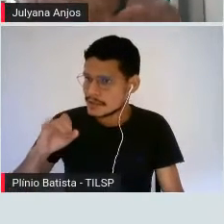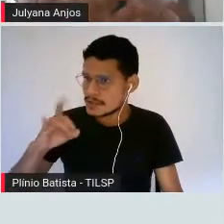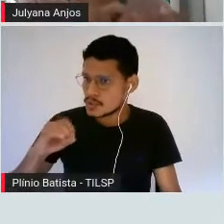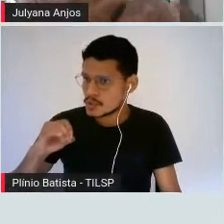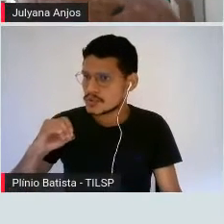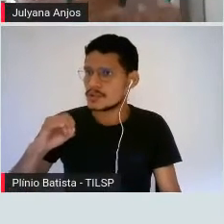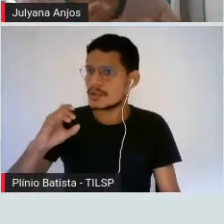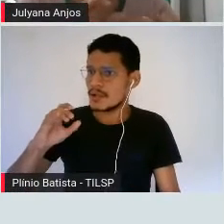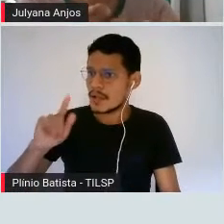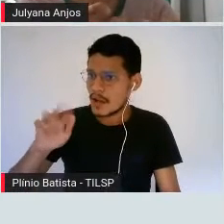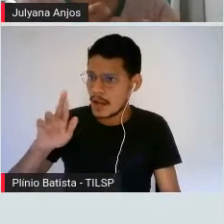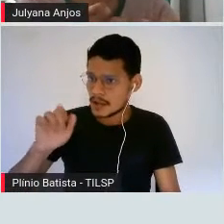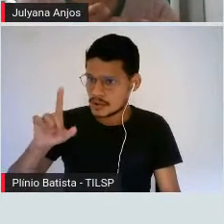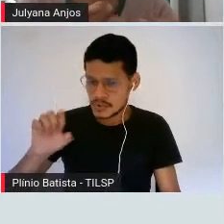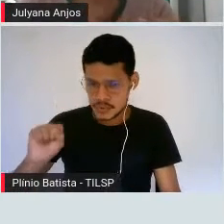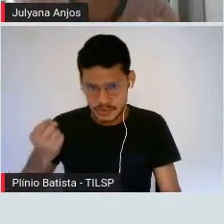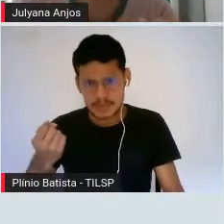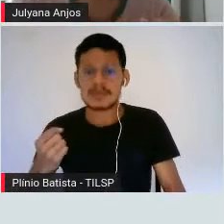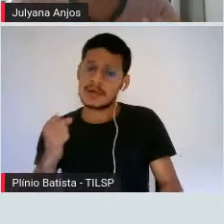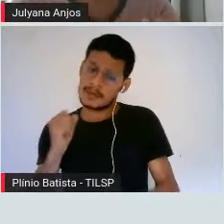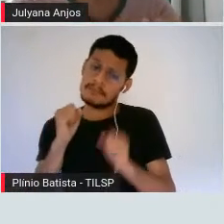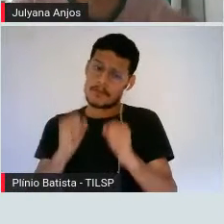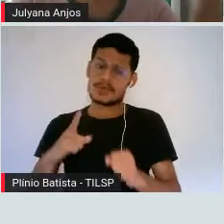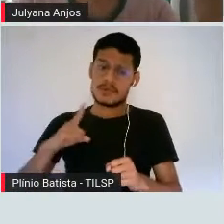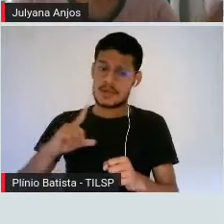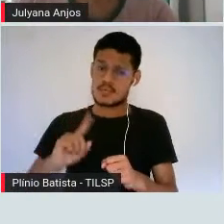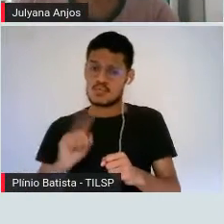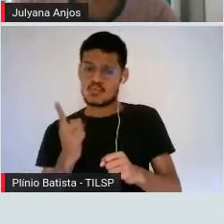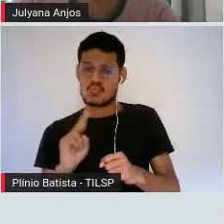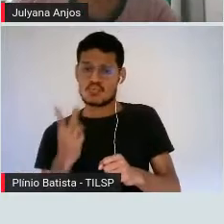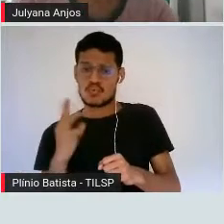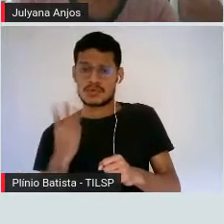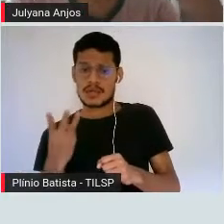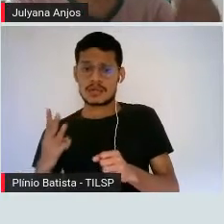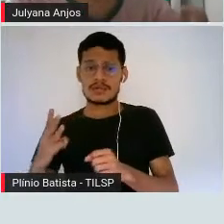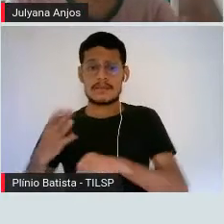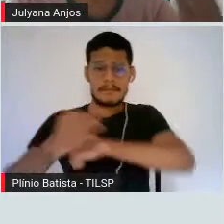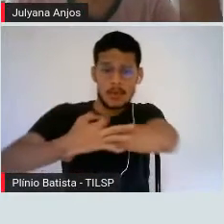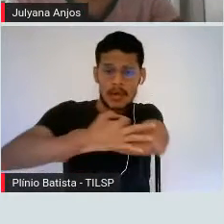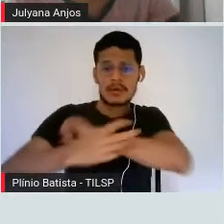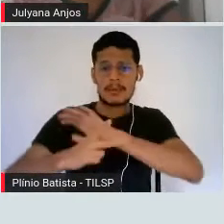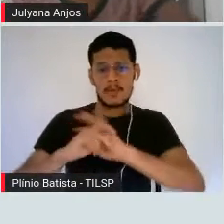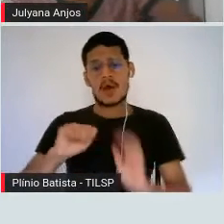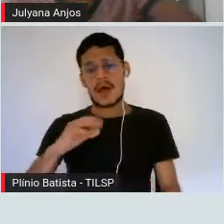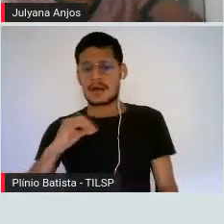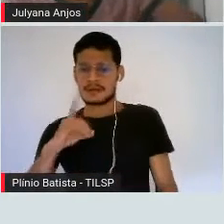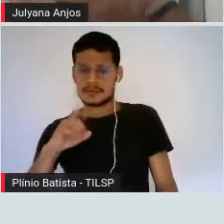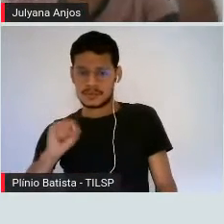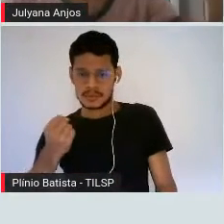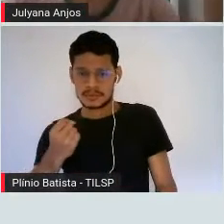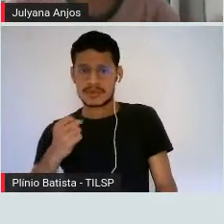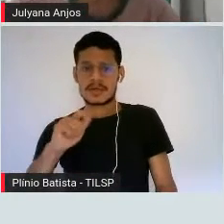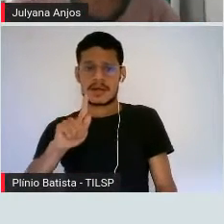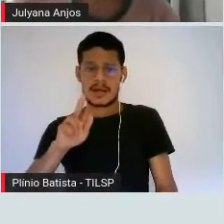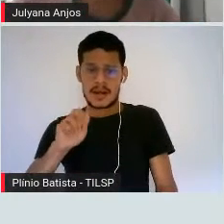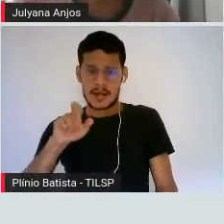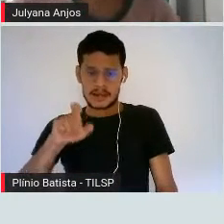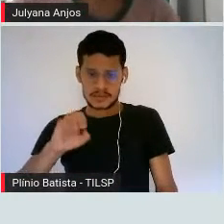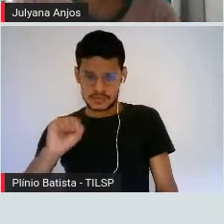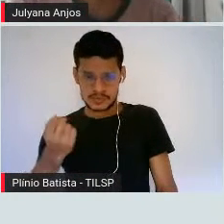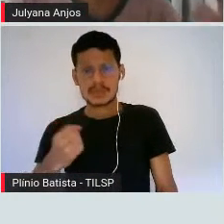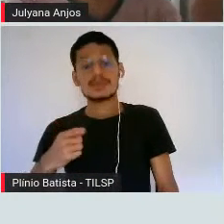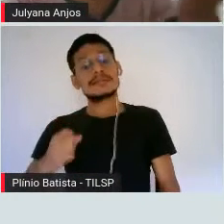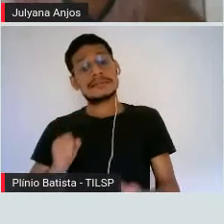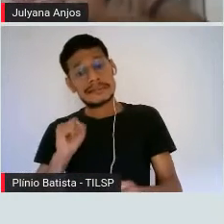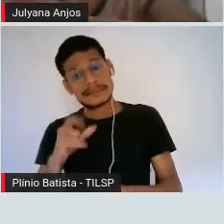com uma, duas ou três moléculas de ácidos graxos. Quando a gente tem três moléculas, a gente tem os triglicerídeos, que é a molécula